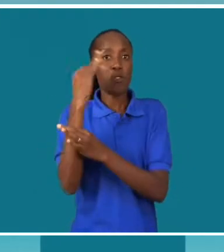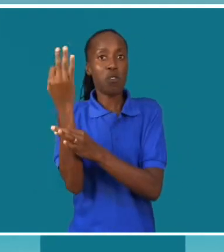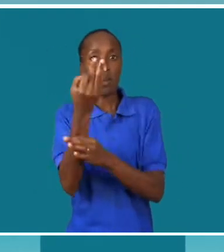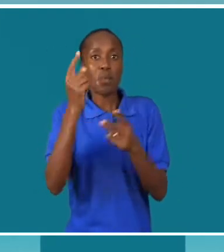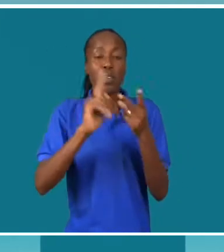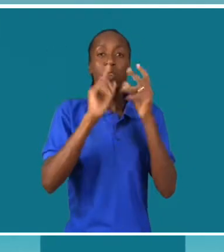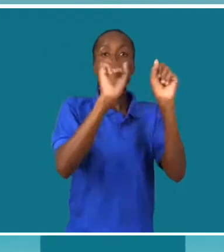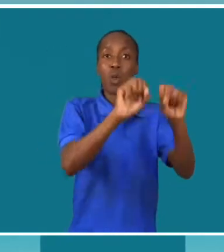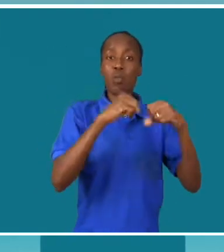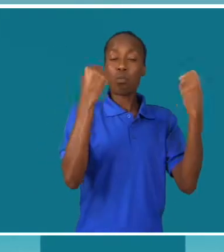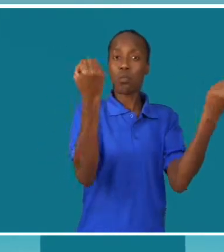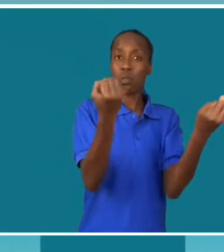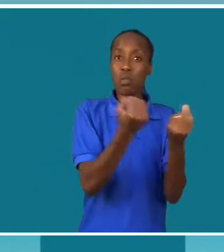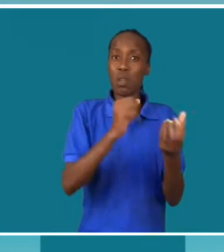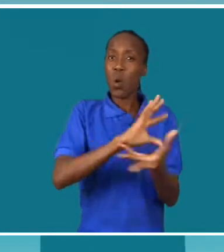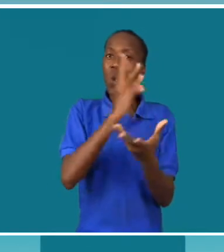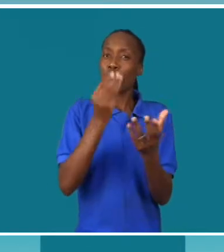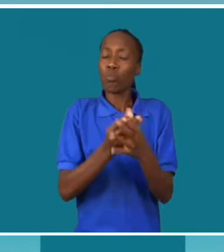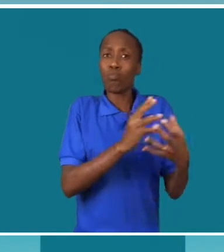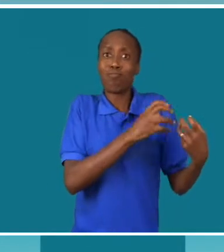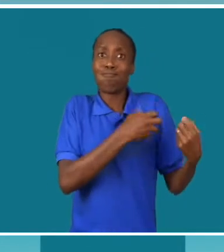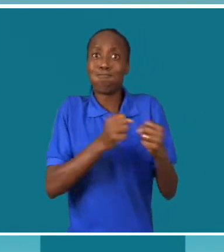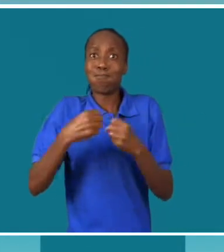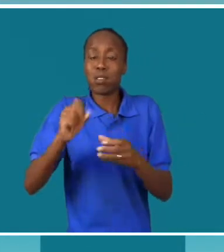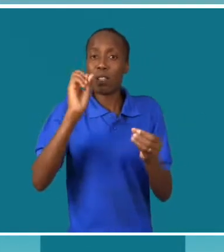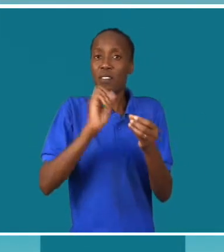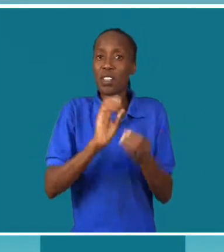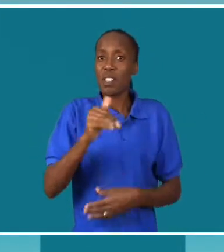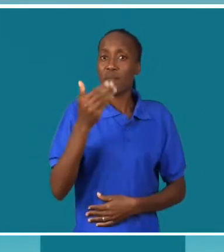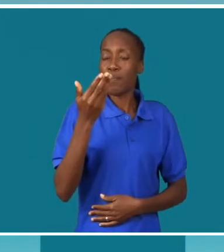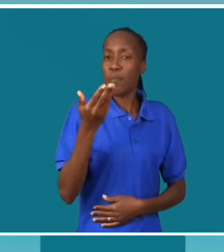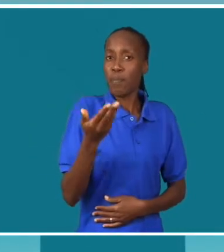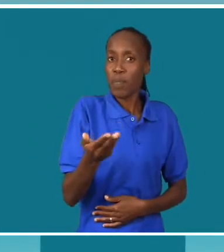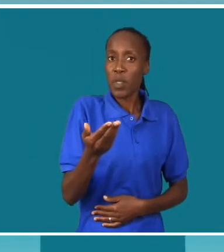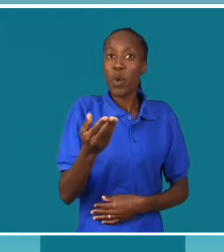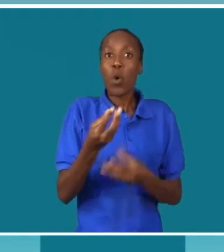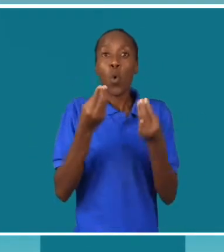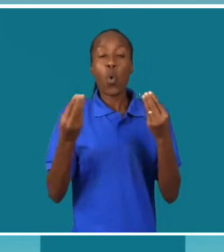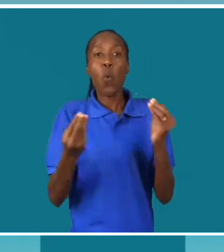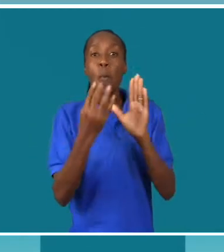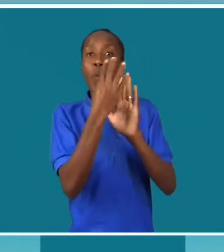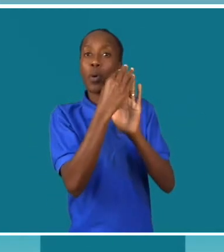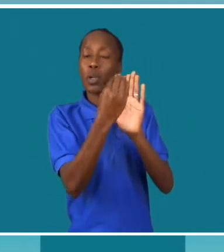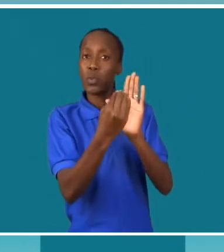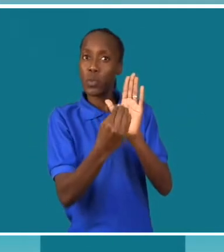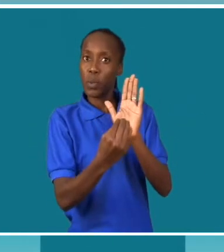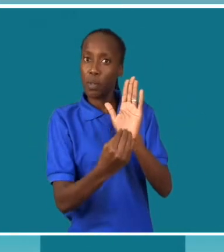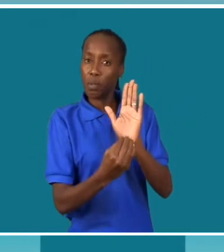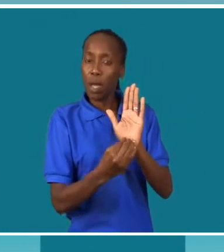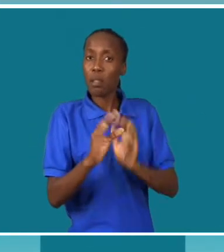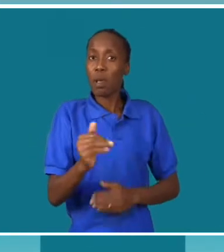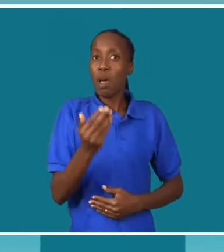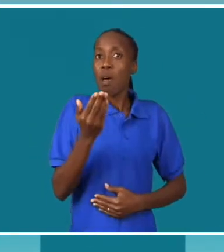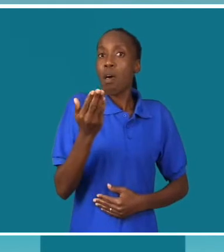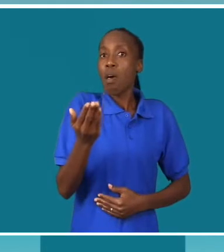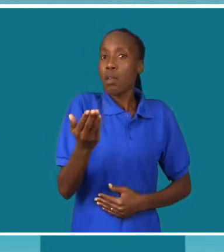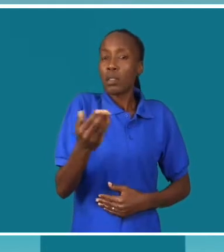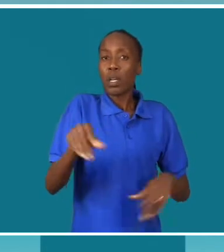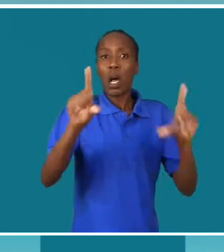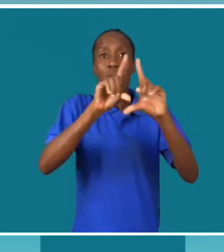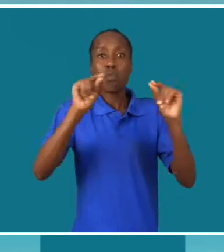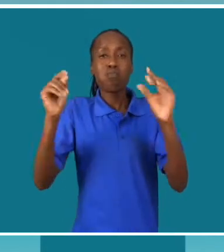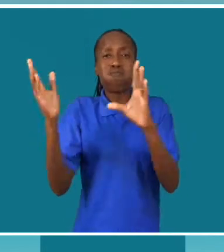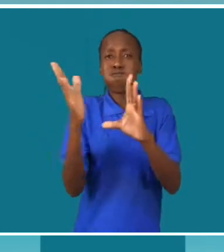suas associações, em todas as ações que estão a ser levadas a cabo como respostas a esta questão do